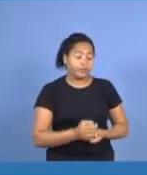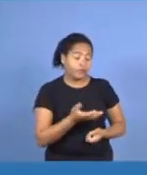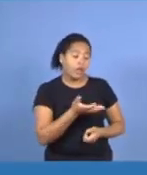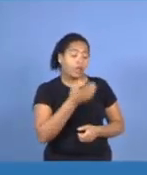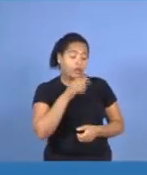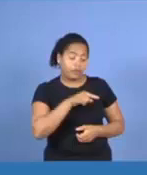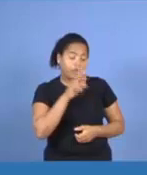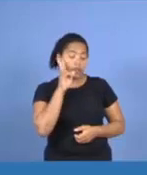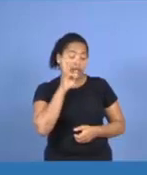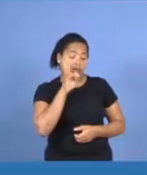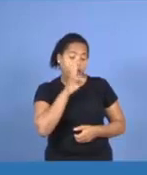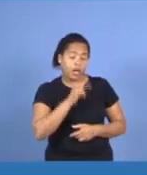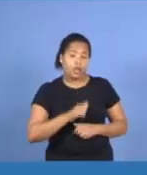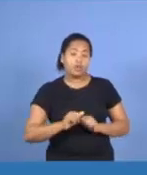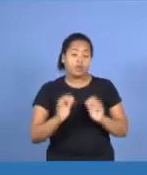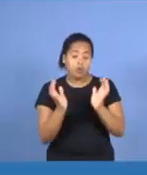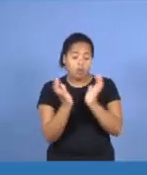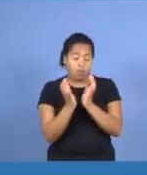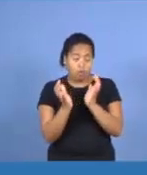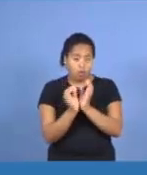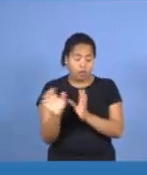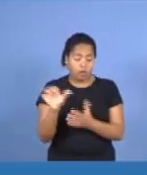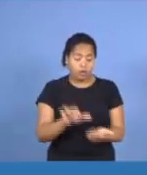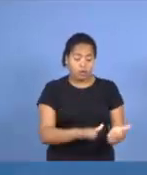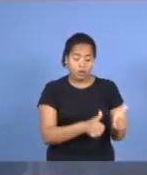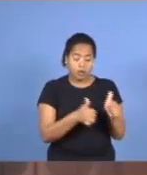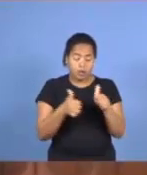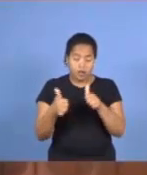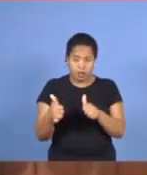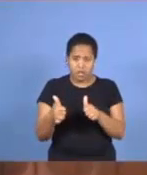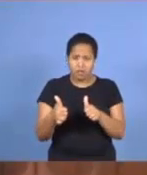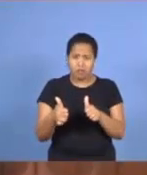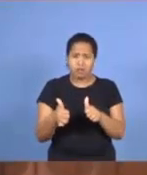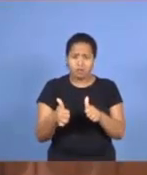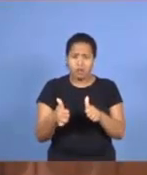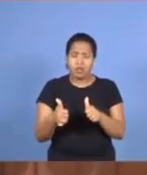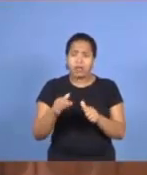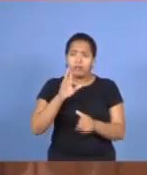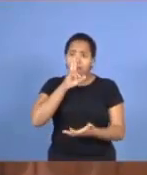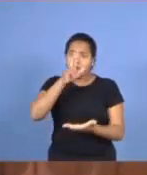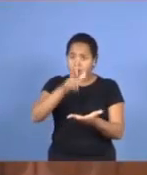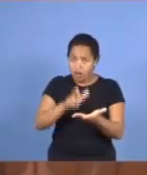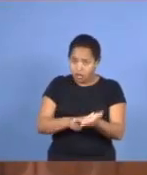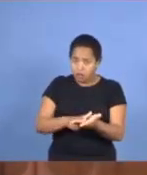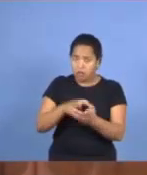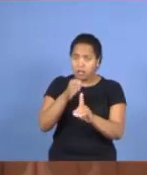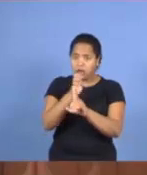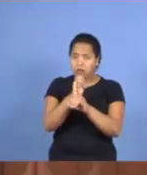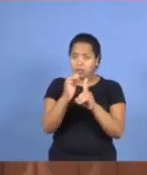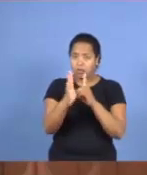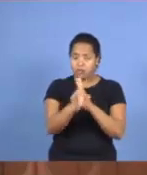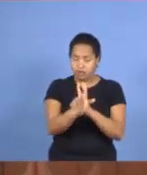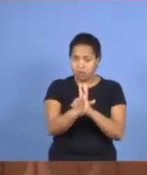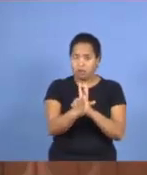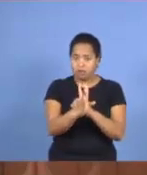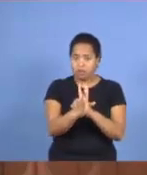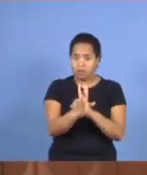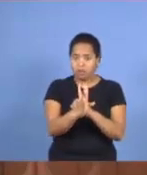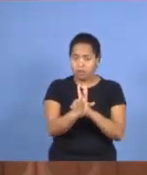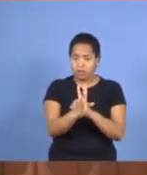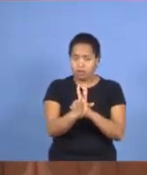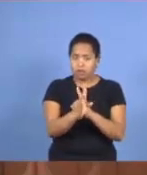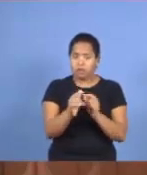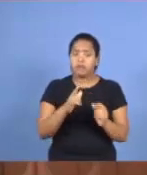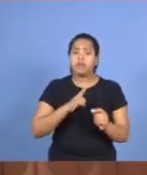um grupo que está sendo batizado só esse ano, fruto da Escola Bíblica Dominical. Está aí, você tem essa anotação?